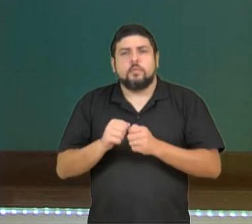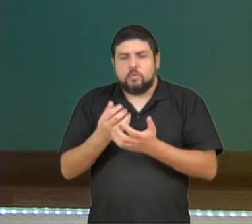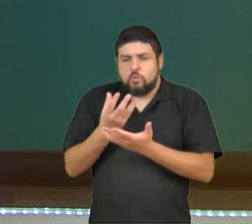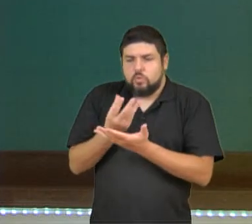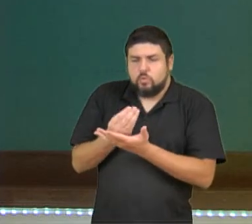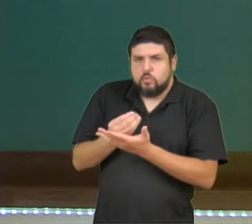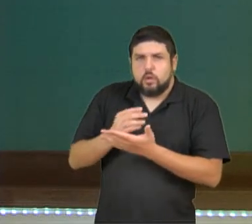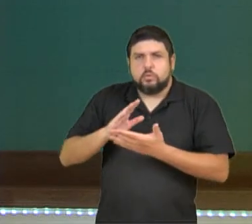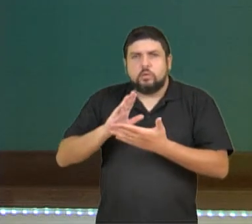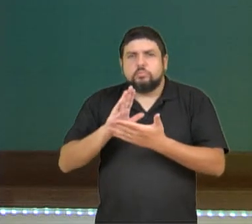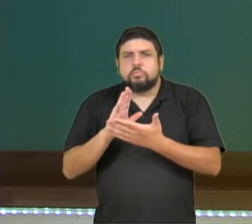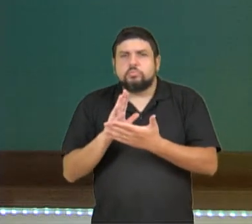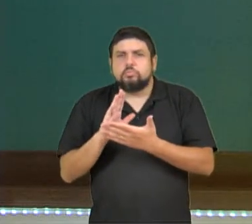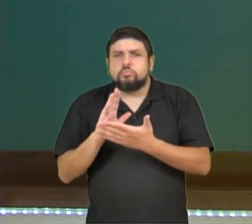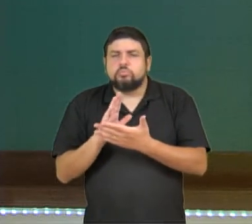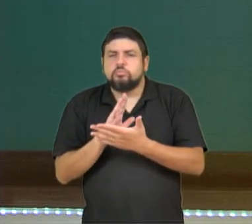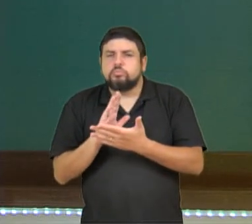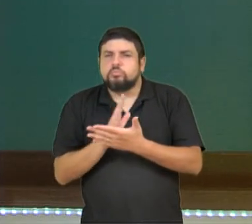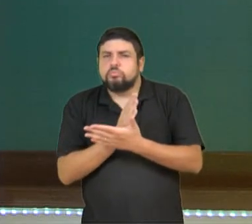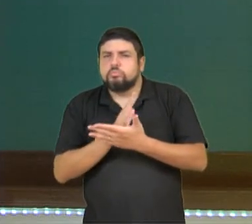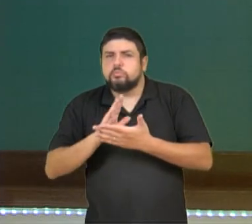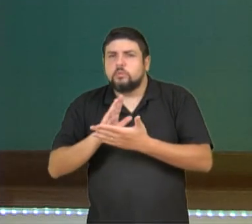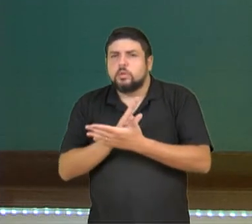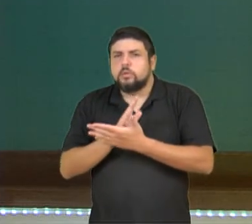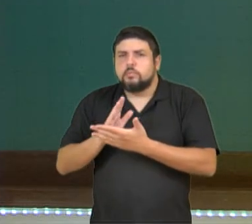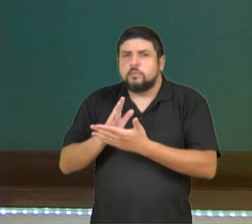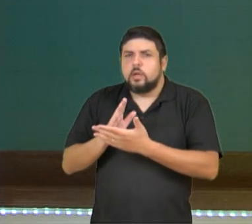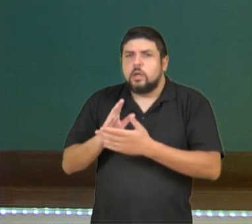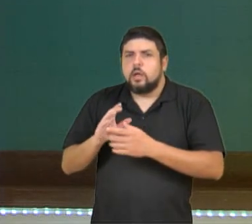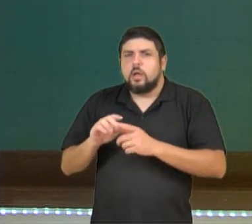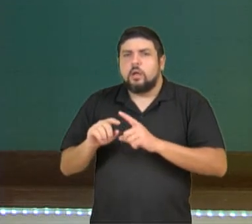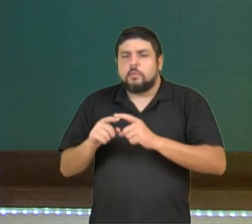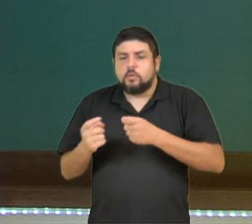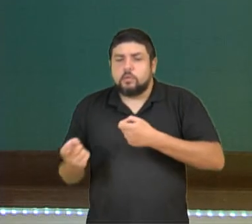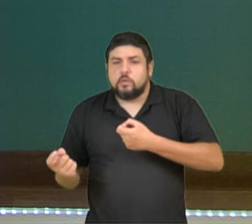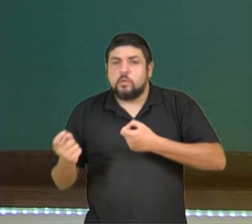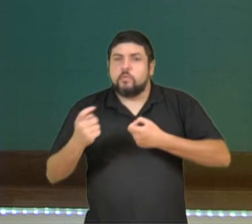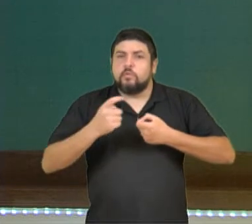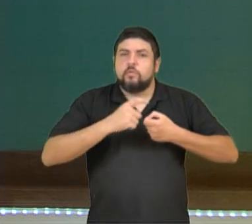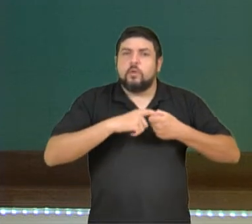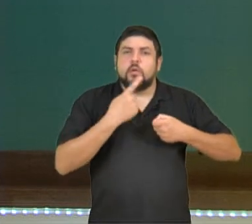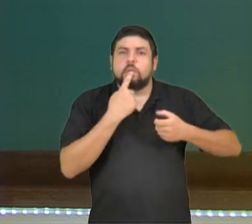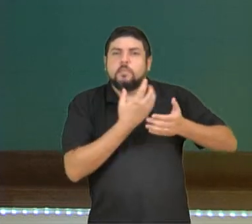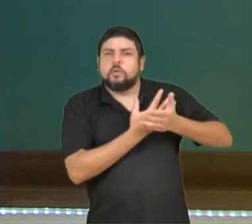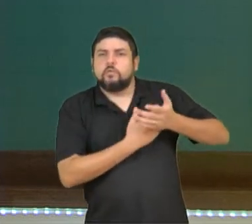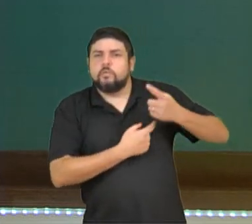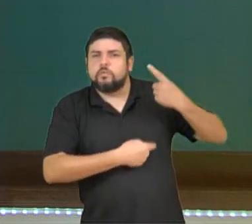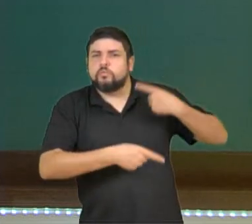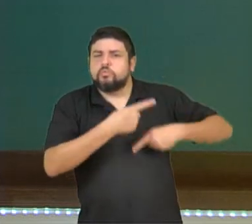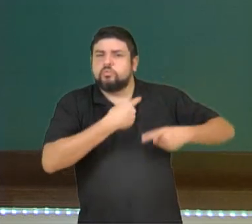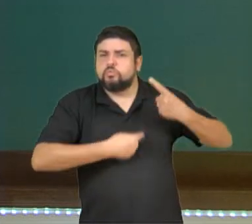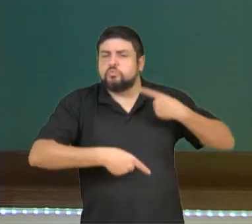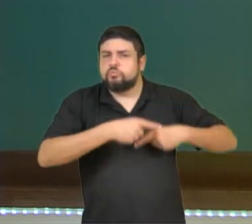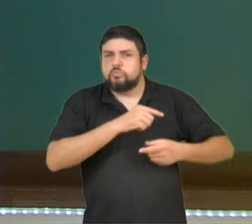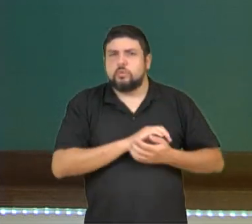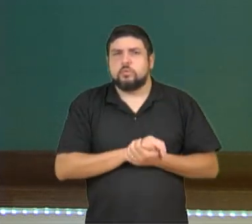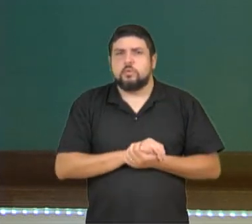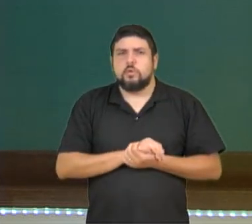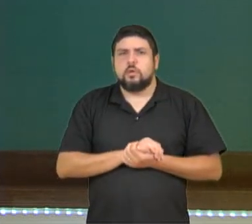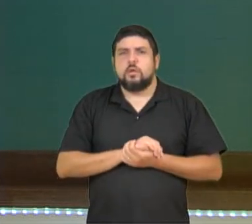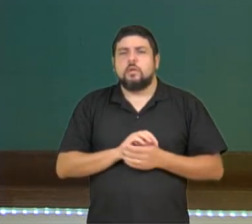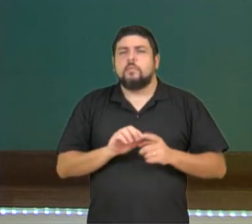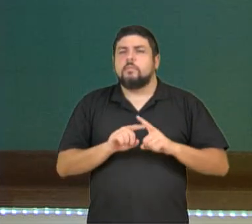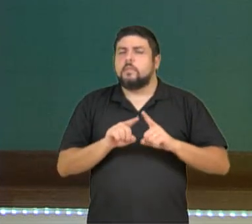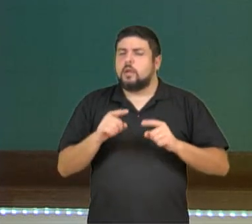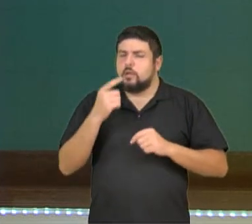retornar à circulação sanguínea. Mas antes dele retornar à circulação sanguínea, olha só que papel importante que